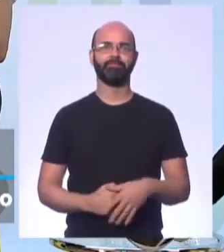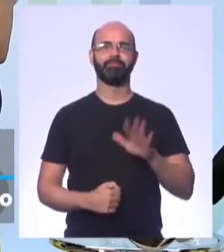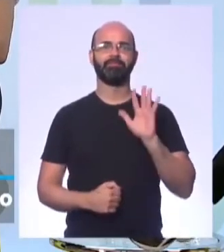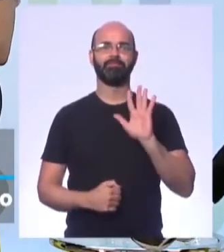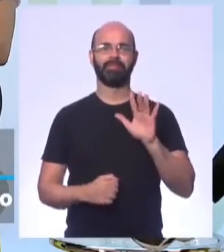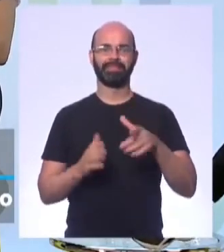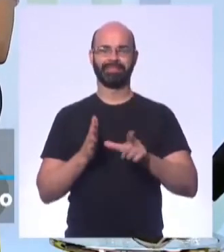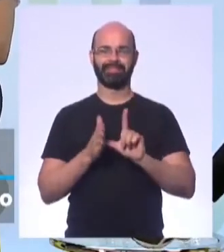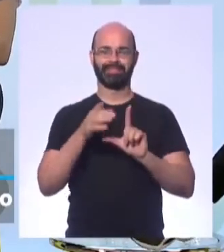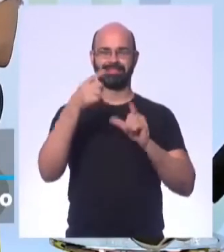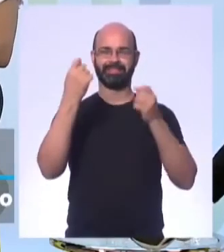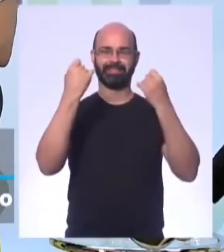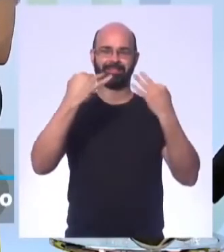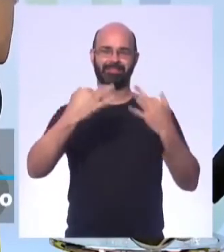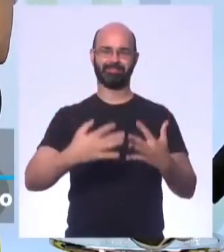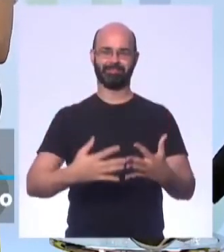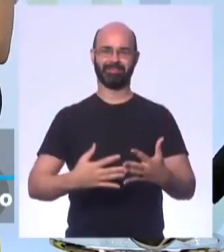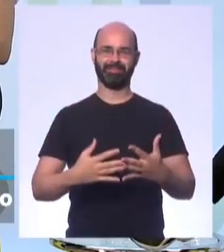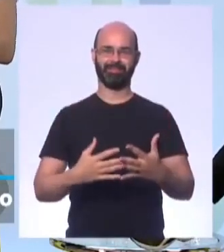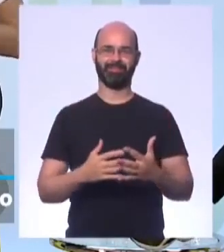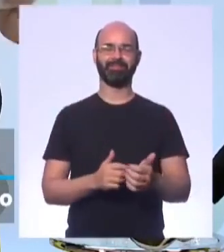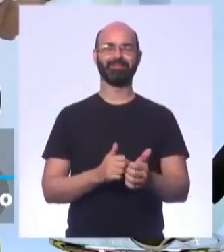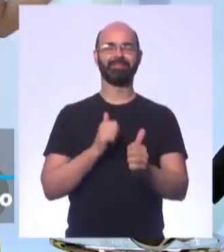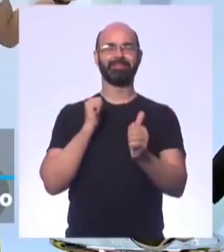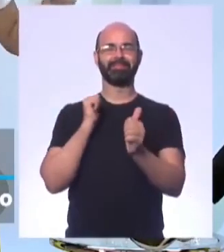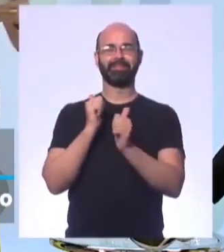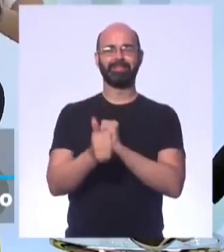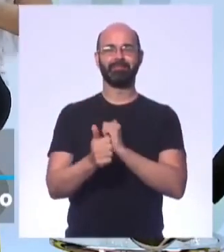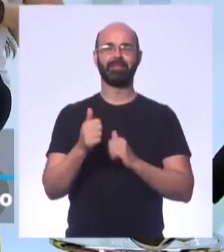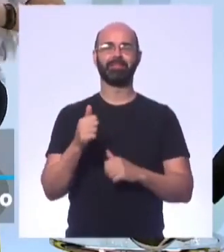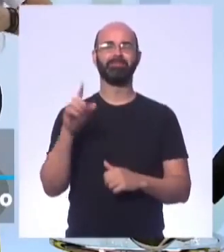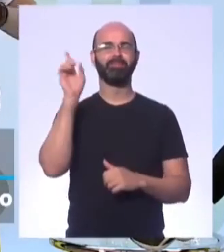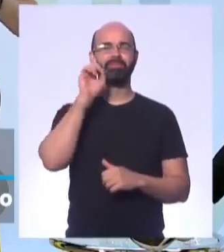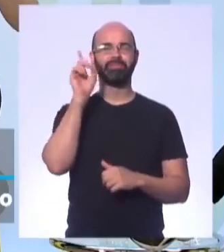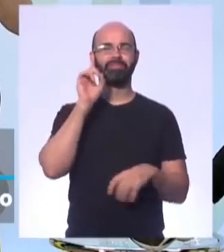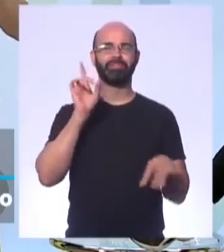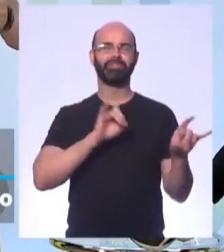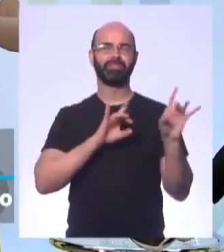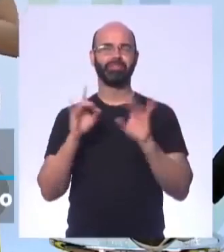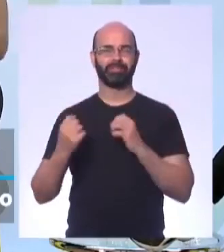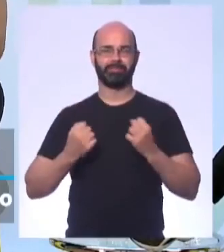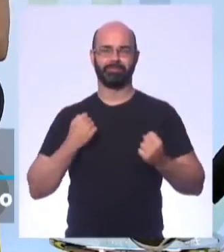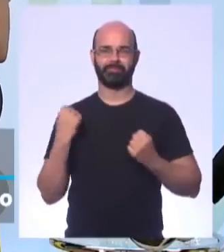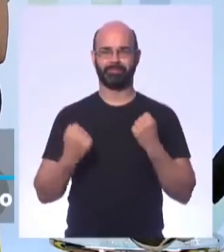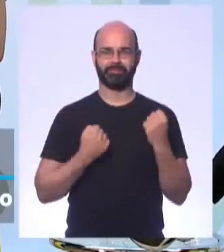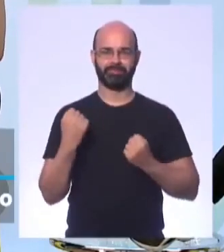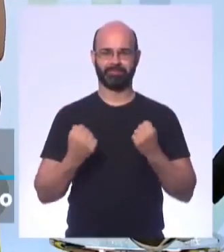você falou. A gente vai colocando o atletismo no dia a dia, nas tarefas, nos esportes, nas atividades. Tchau, tchau, tchau, tchau.